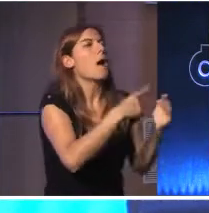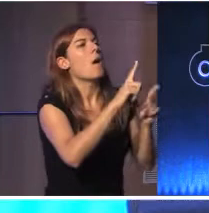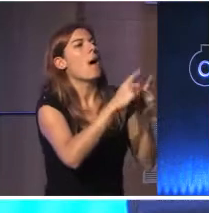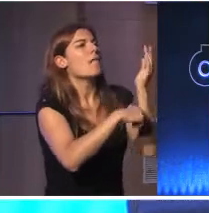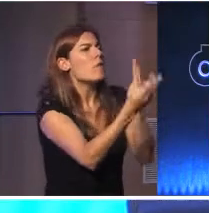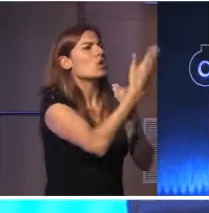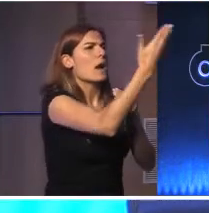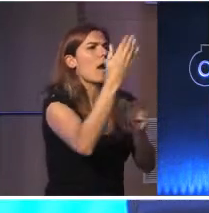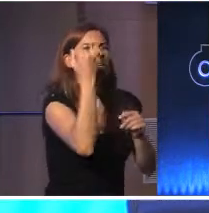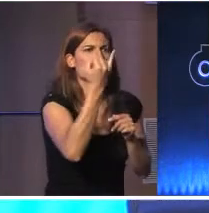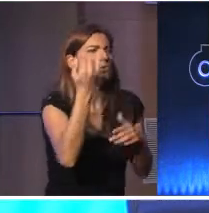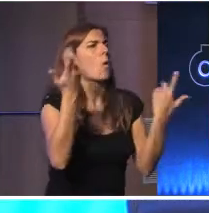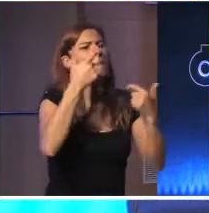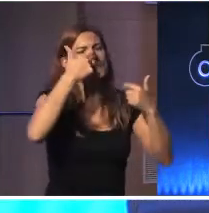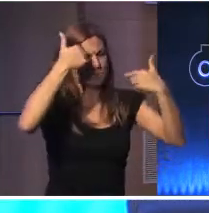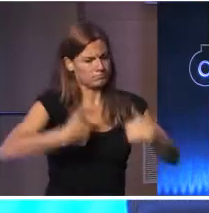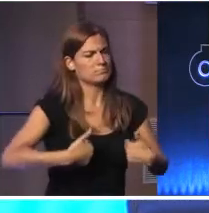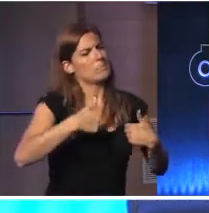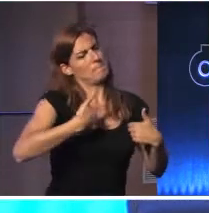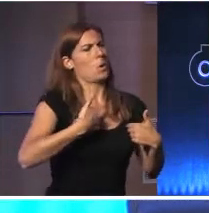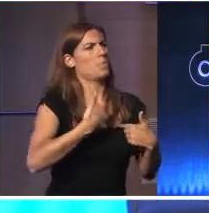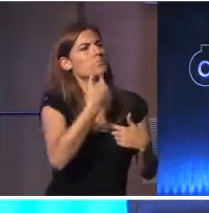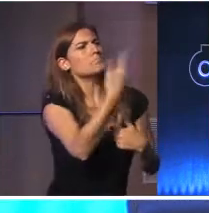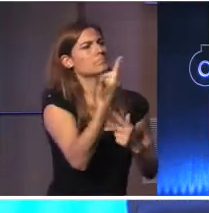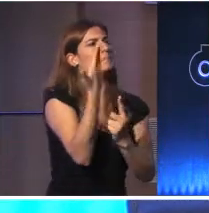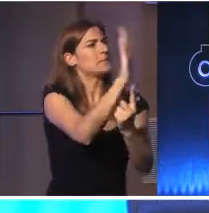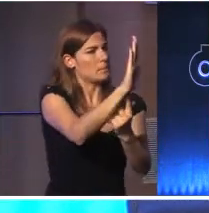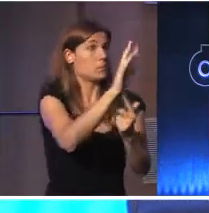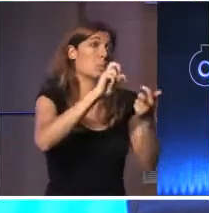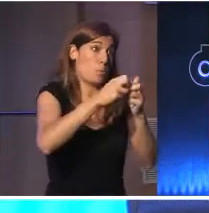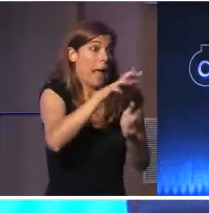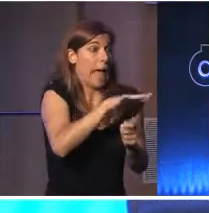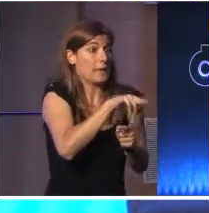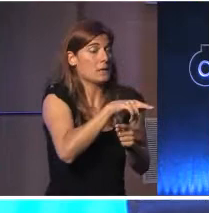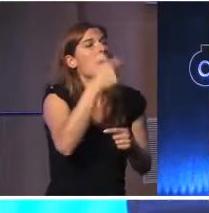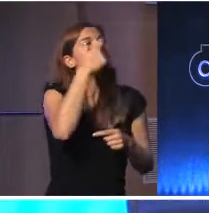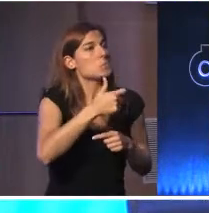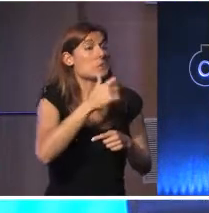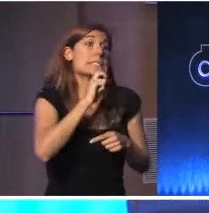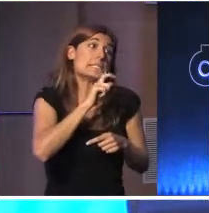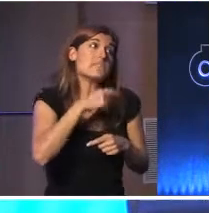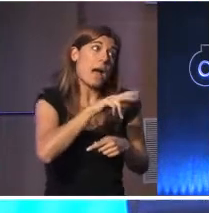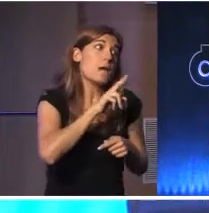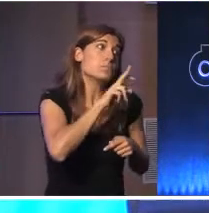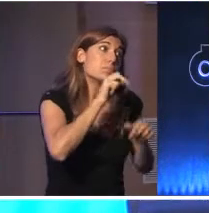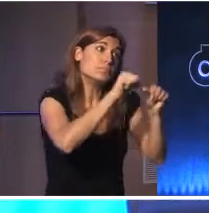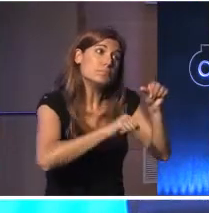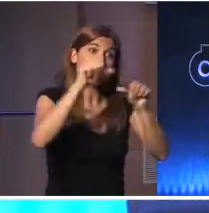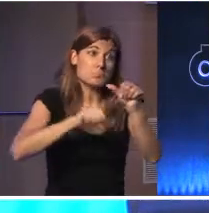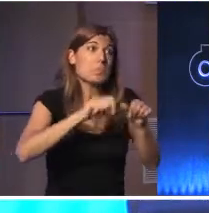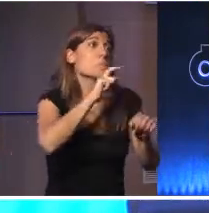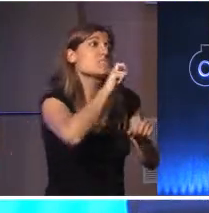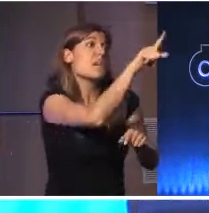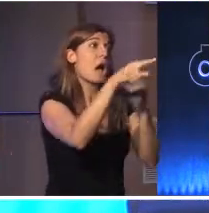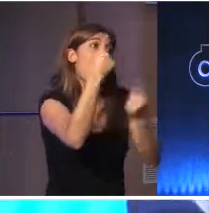personalidades que, de alguma maneira, estão ligadas a este problema. E essas pessoas, se calhar, vão dar muitas respostas a minha. Vocês, se calhar, não vão dar